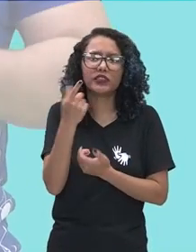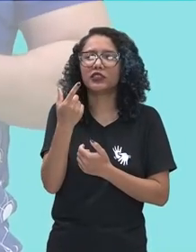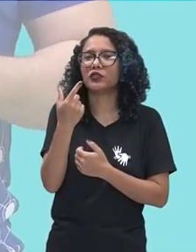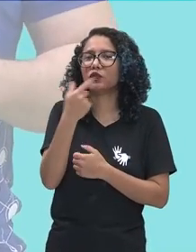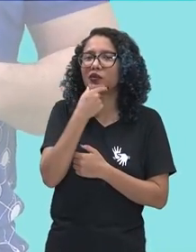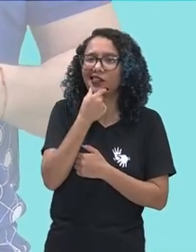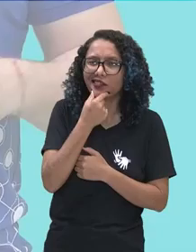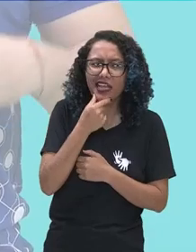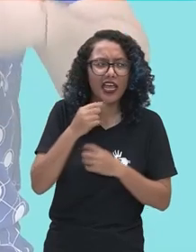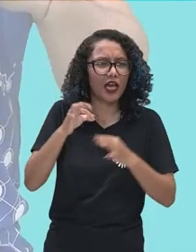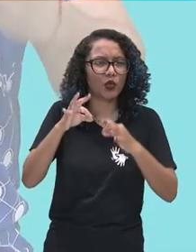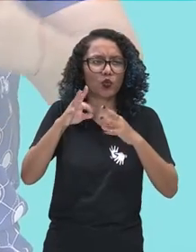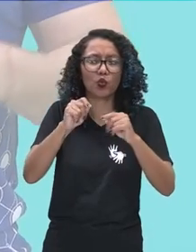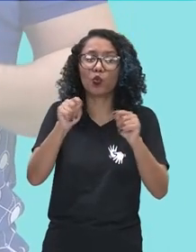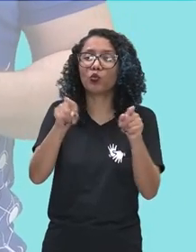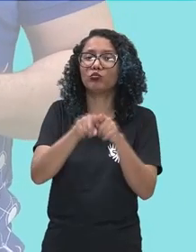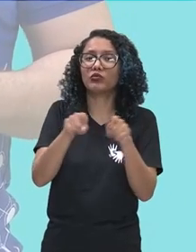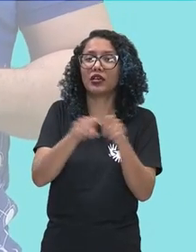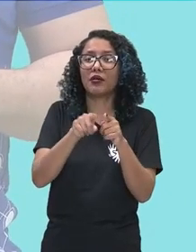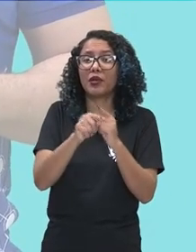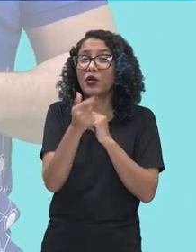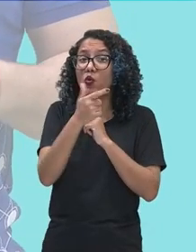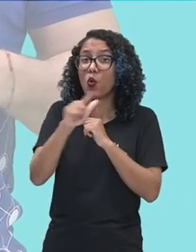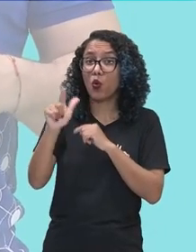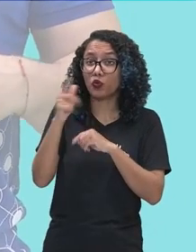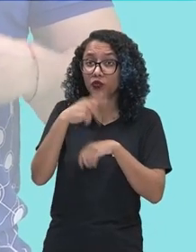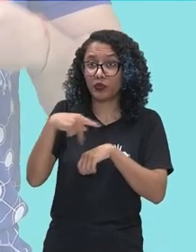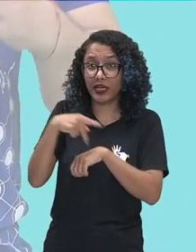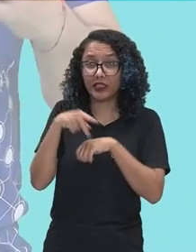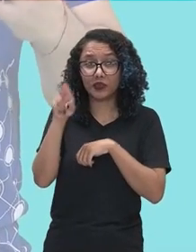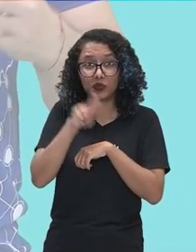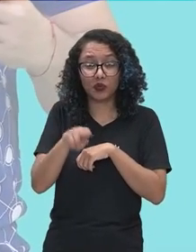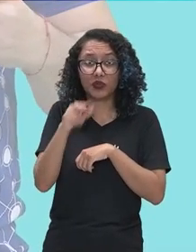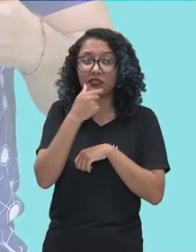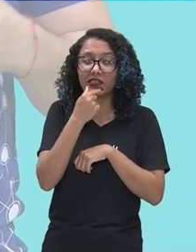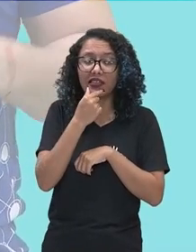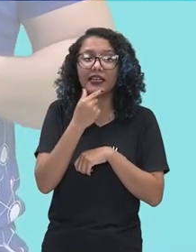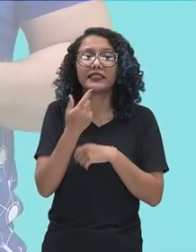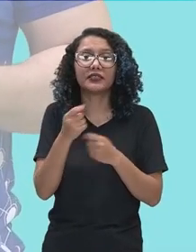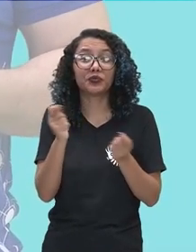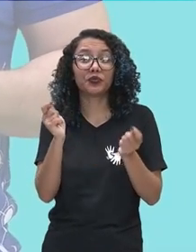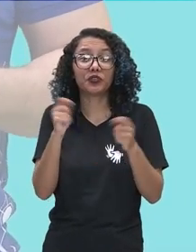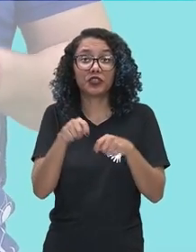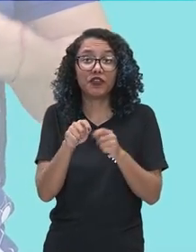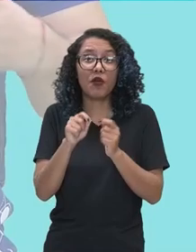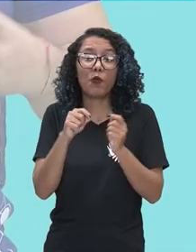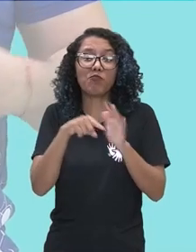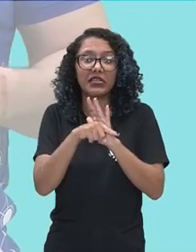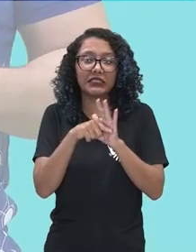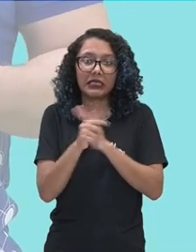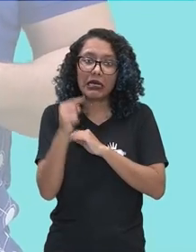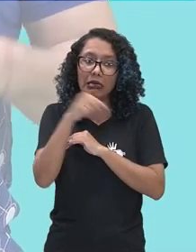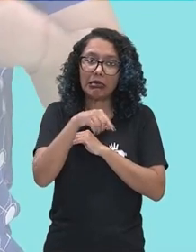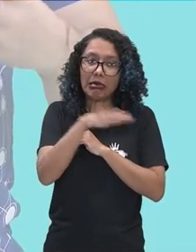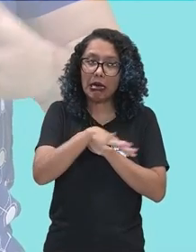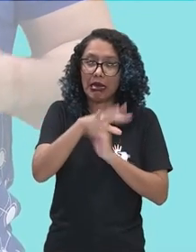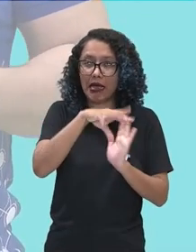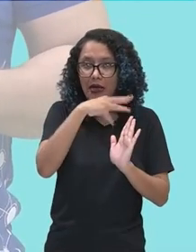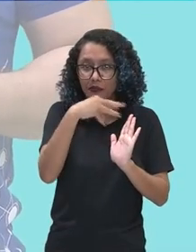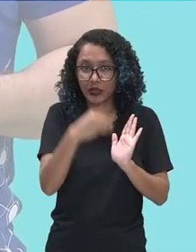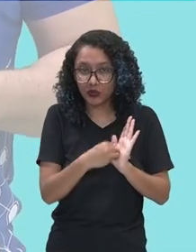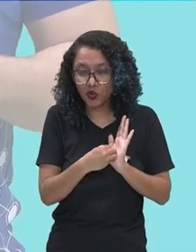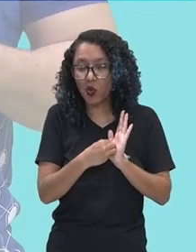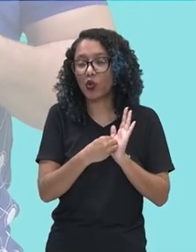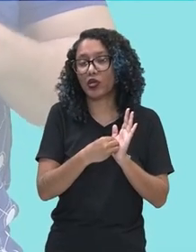todo, outros países que falam a língua inglesa, eles realizam pesquisas aqui na Amazônia, no nosso estado, na nossa